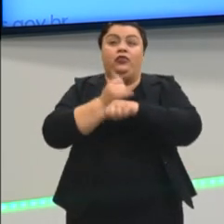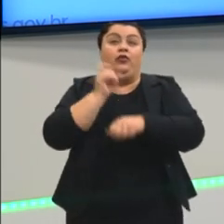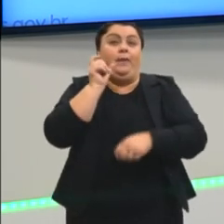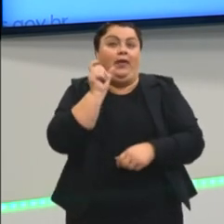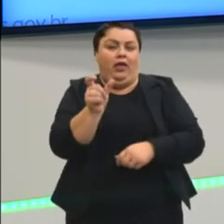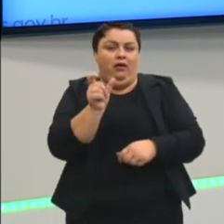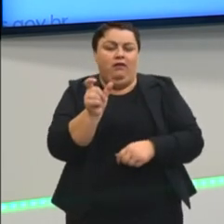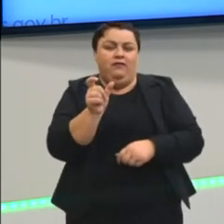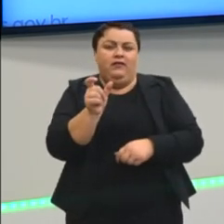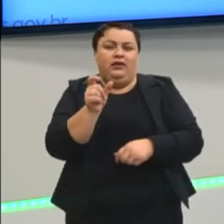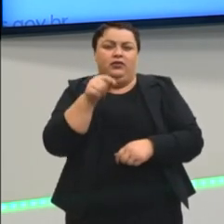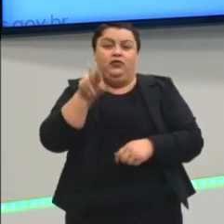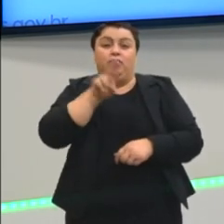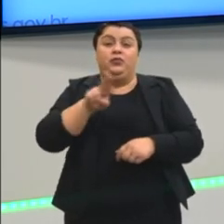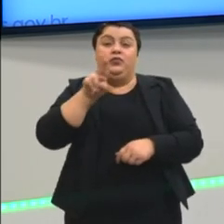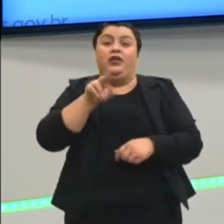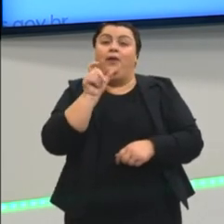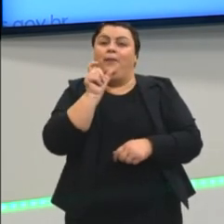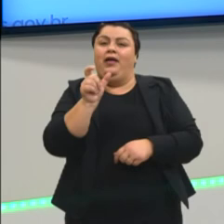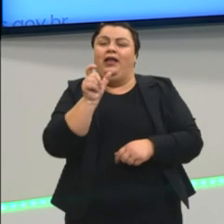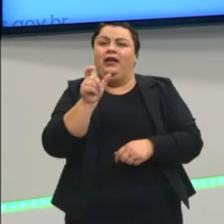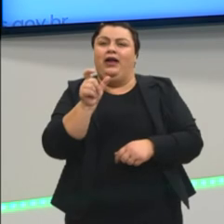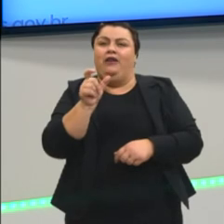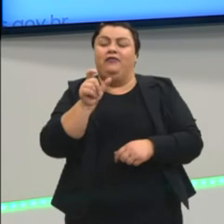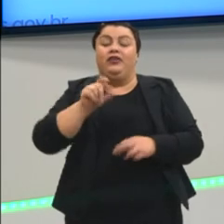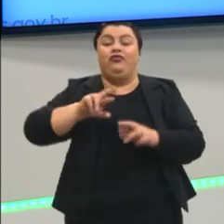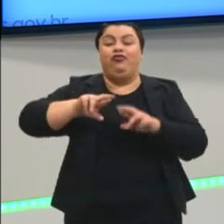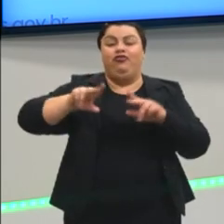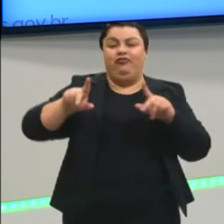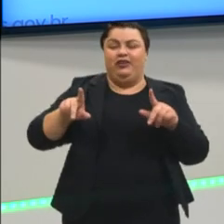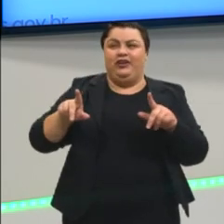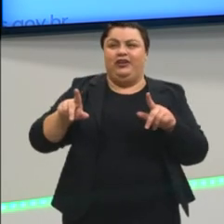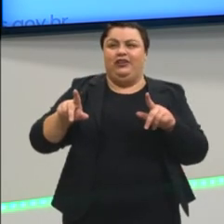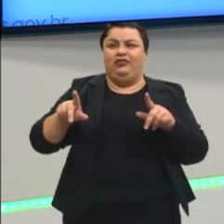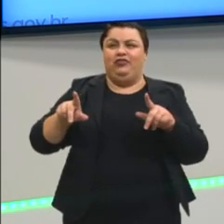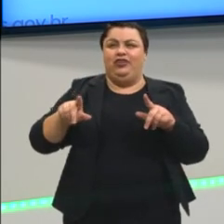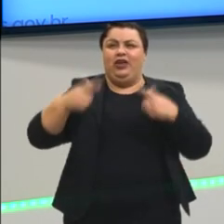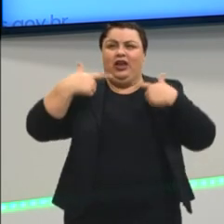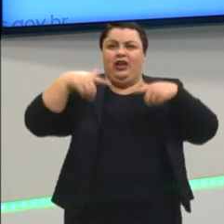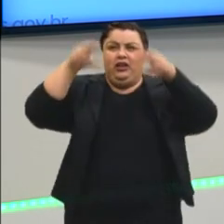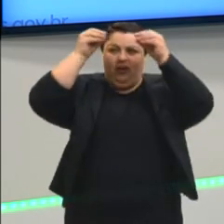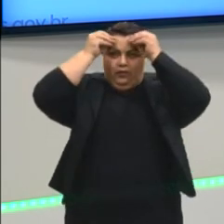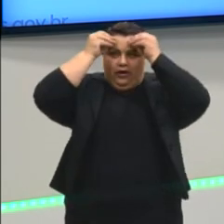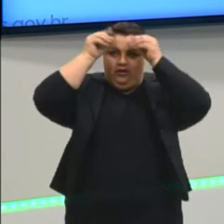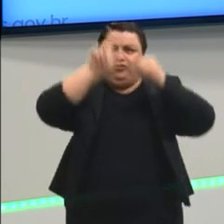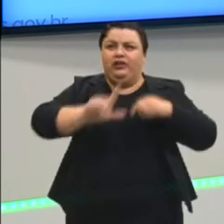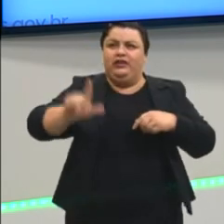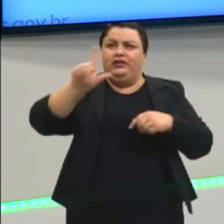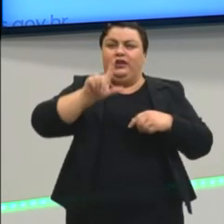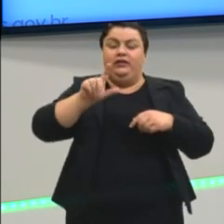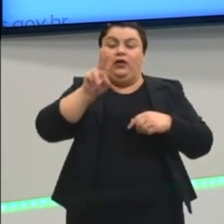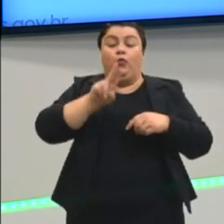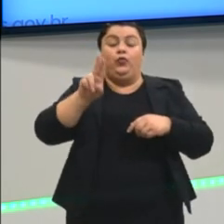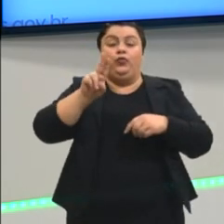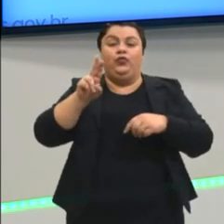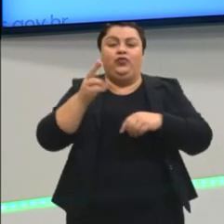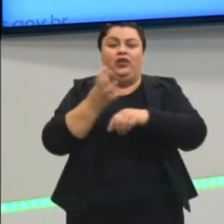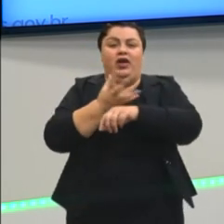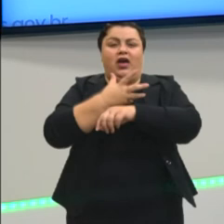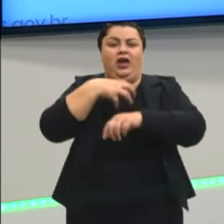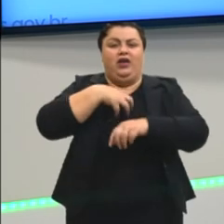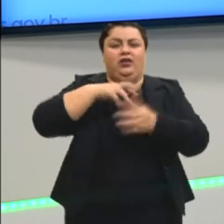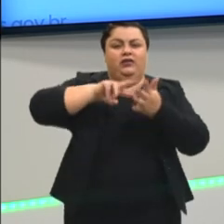elas vão usar a palavra de maneiras completamente diferentes. a linguagem literária trazendo muito mais a emoção, os